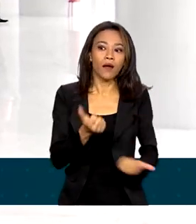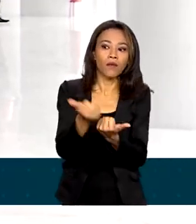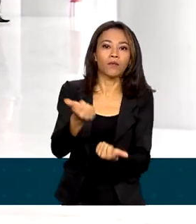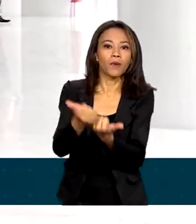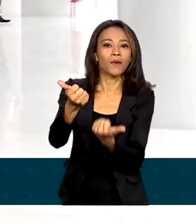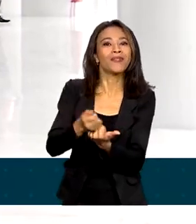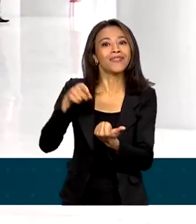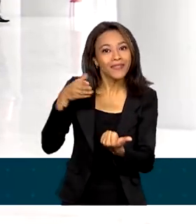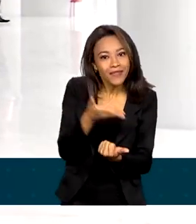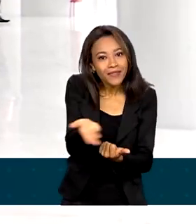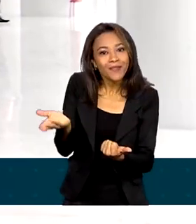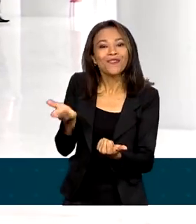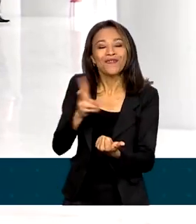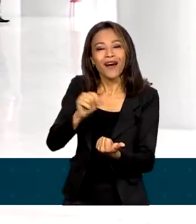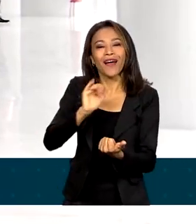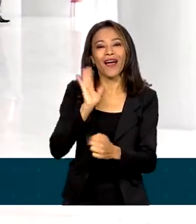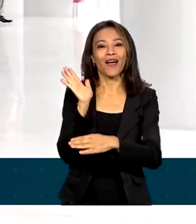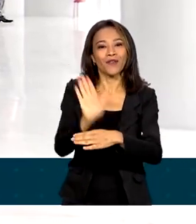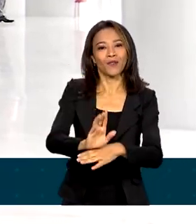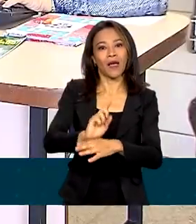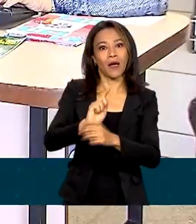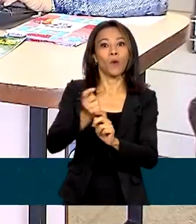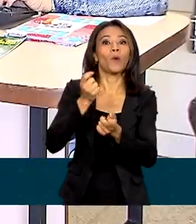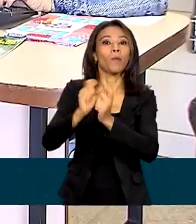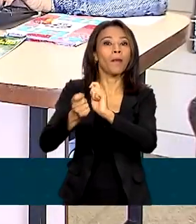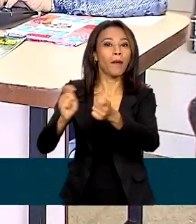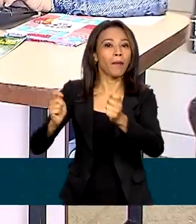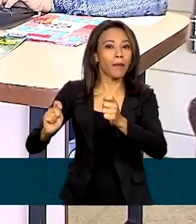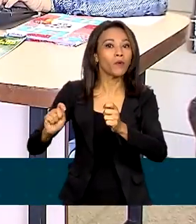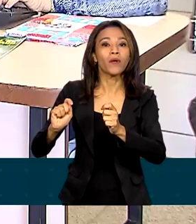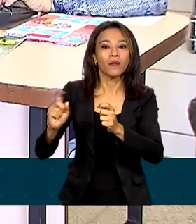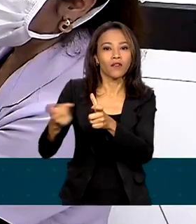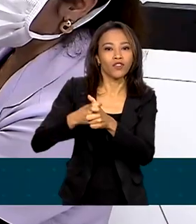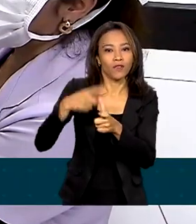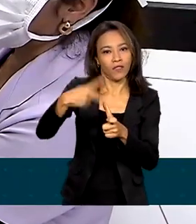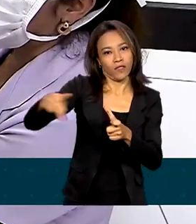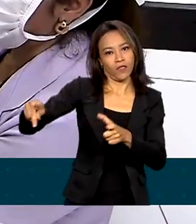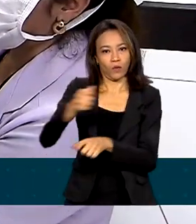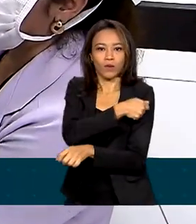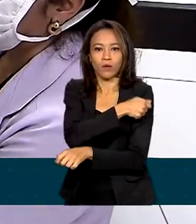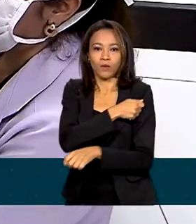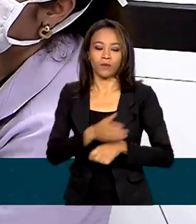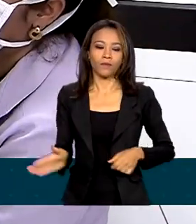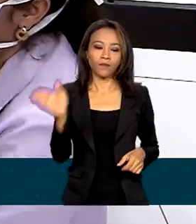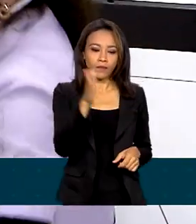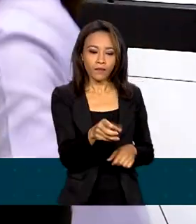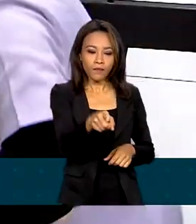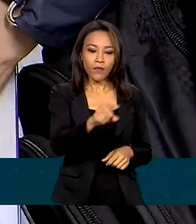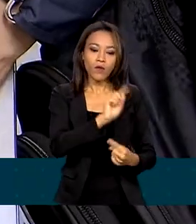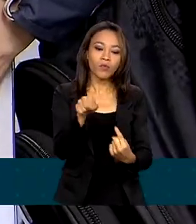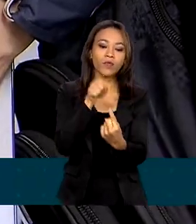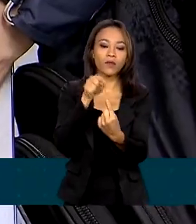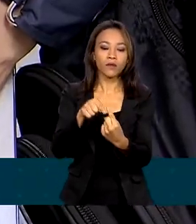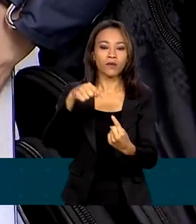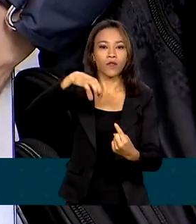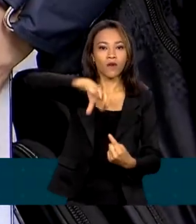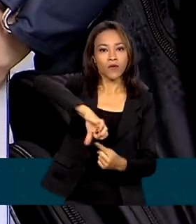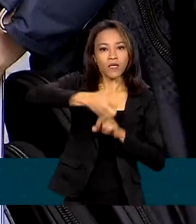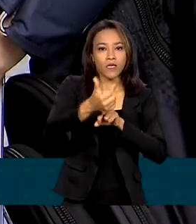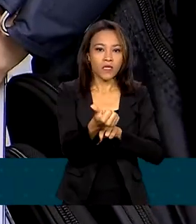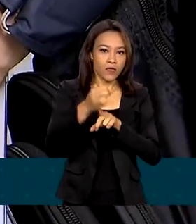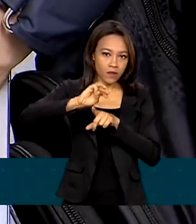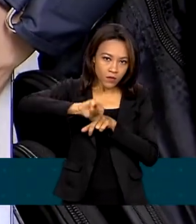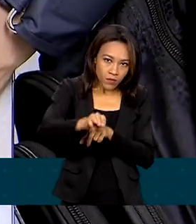o que ajudará no pagamento da dívida. O objetivo é cuidar de mais de 96 milhões de